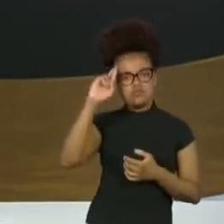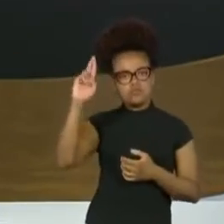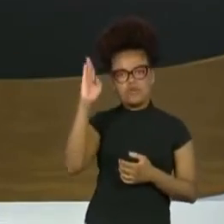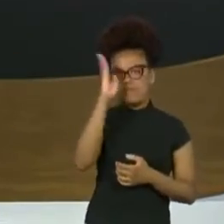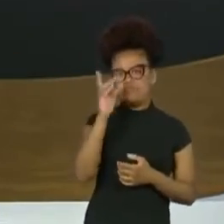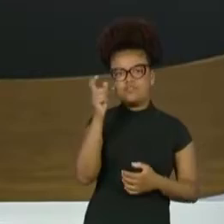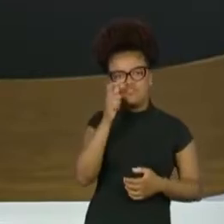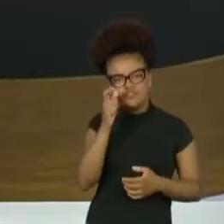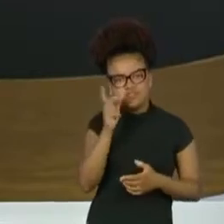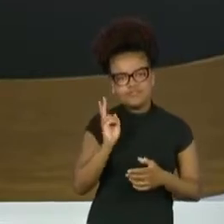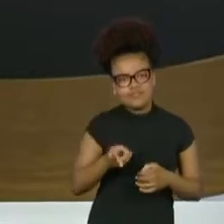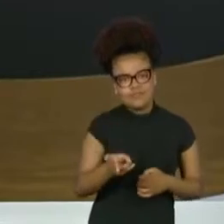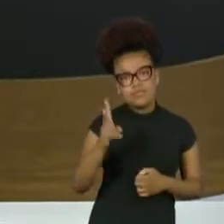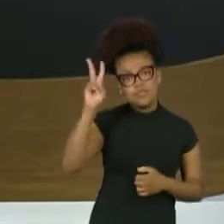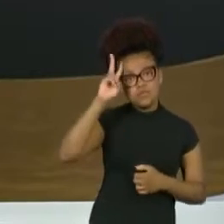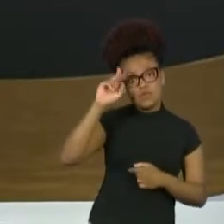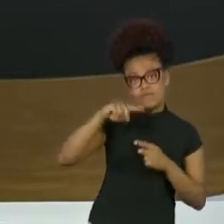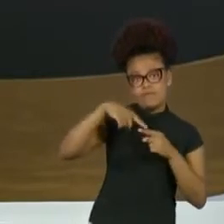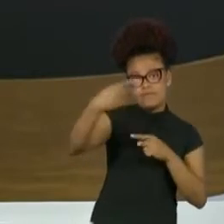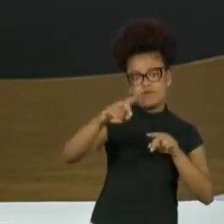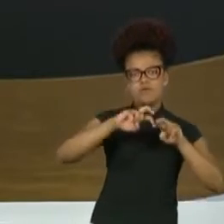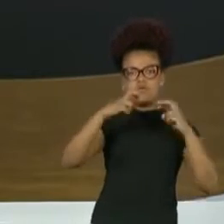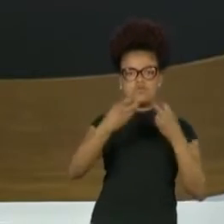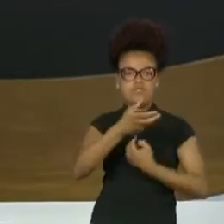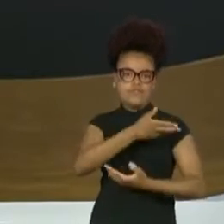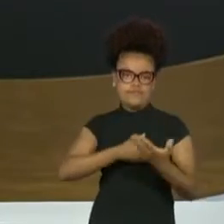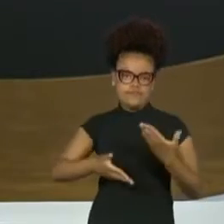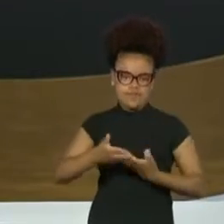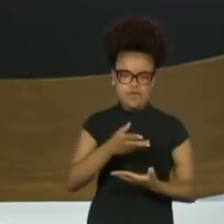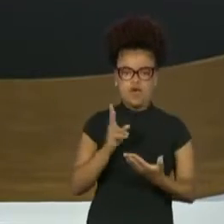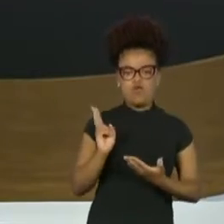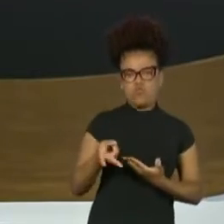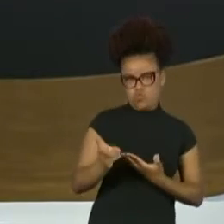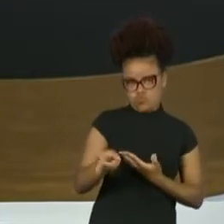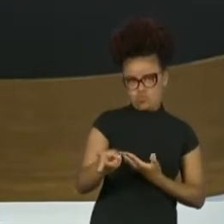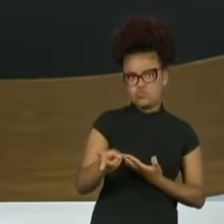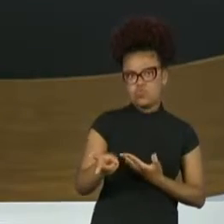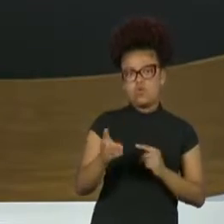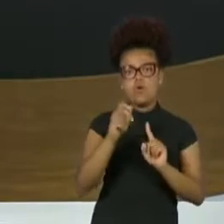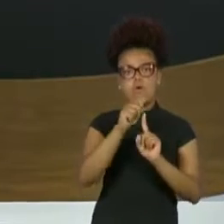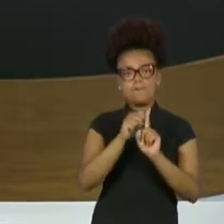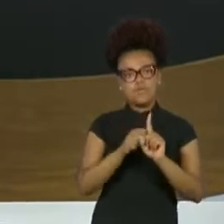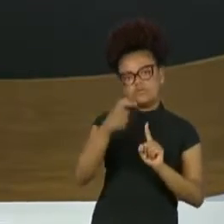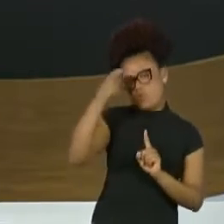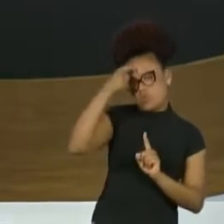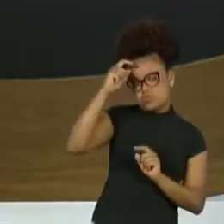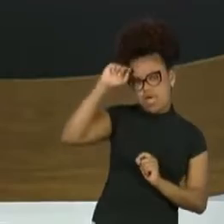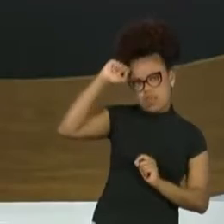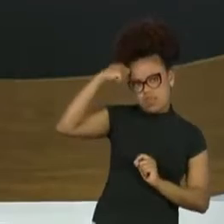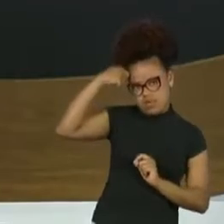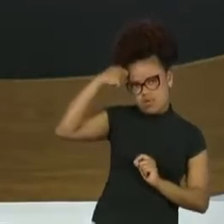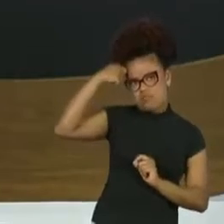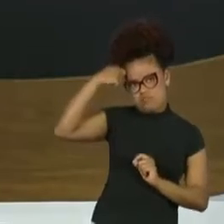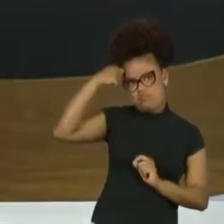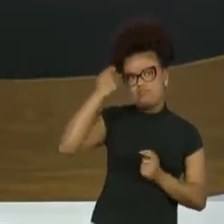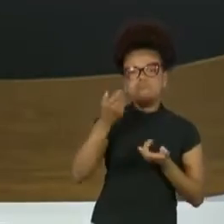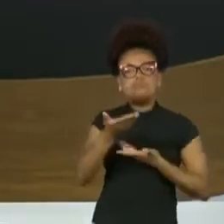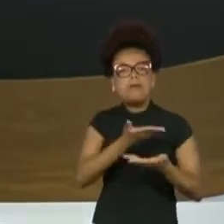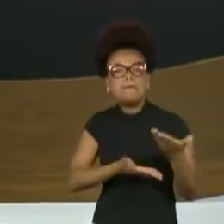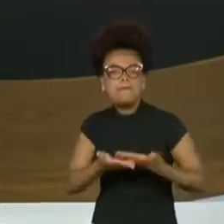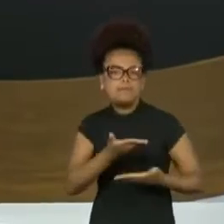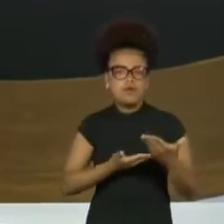E na próxima segunda-feira, o Roda Viva dá continuidade ao mês da consciência negra, entrevistando ao vivo a